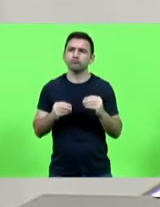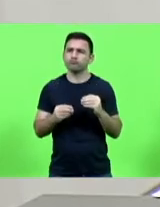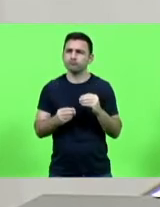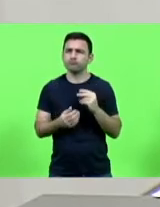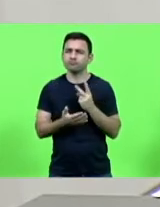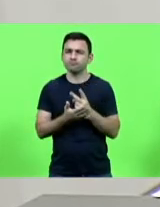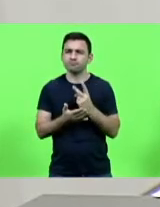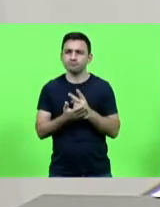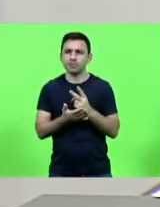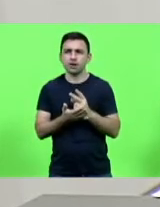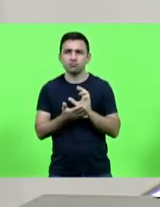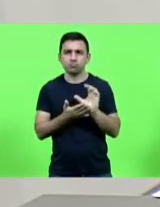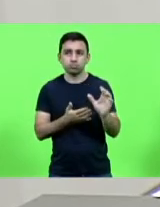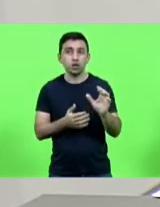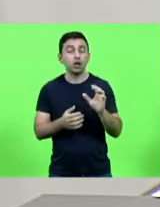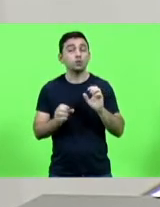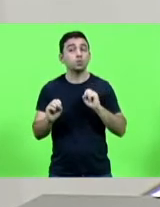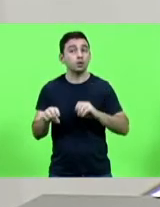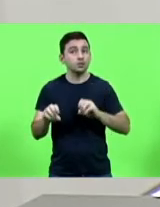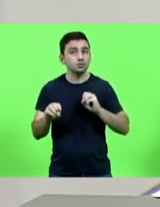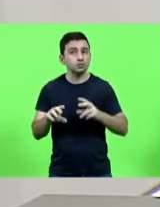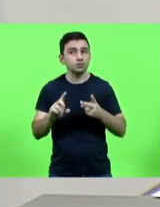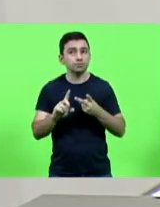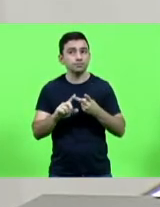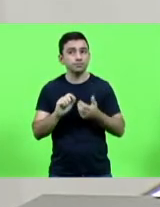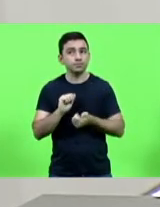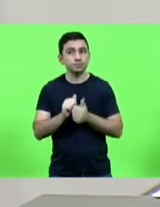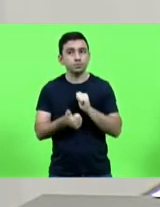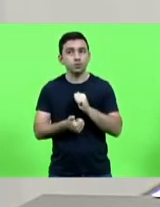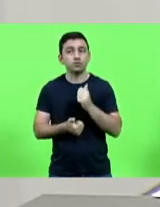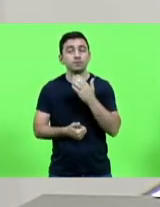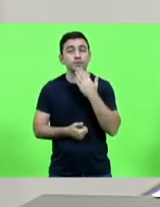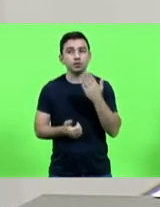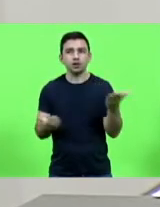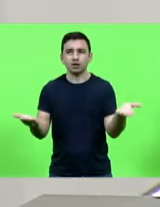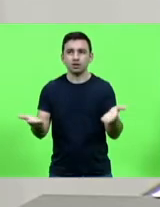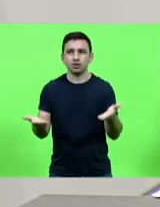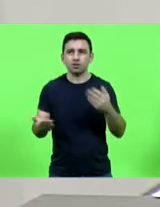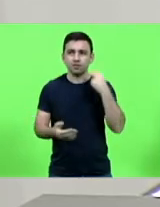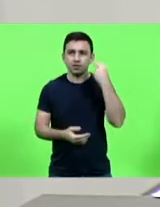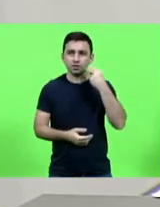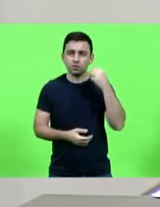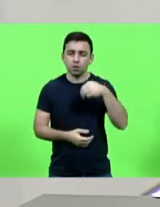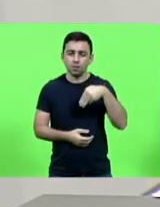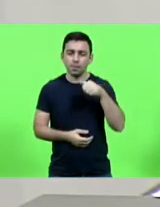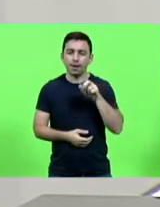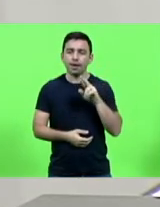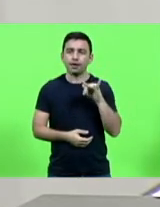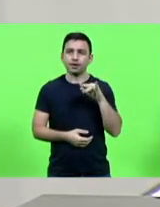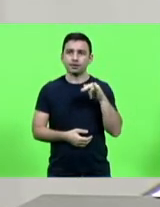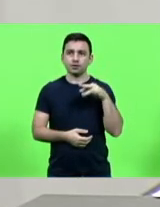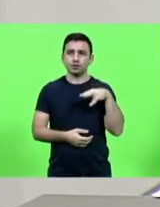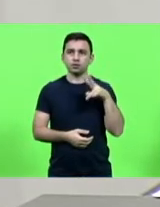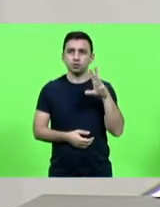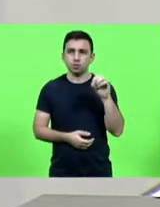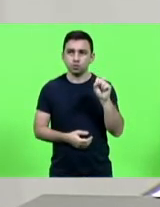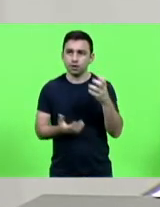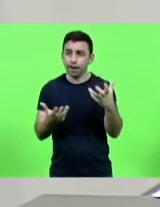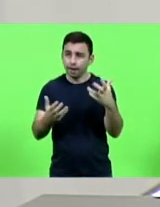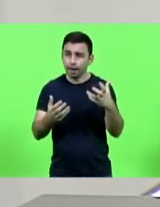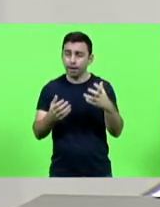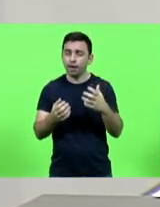a educação para o esporte agora há um pedido do vereador Marquinhos Kurtz para colocar a grama